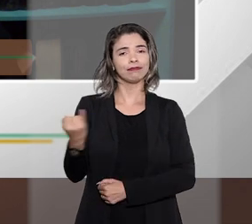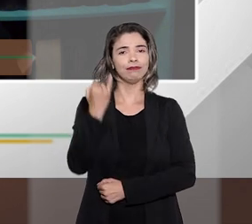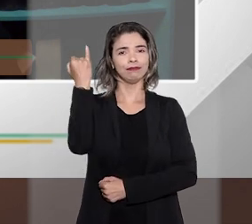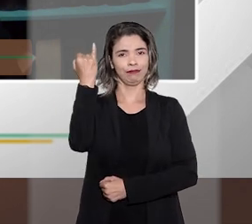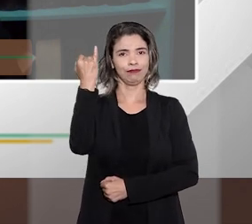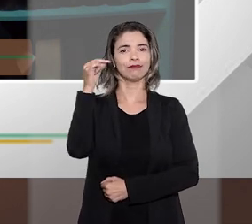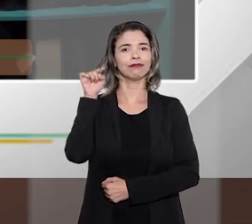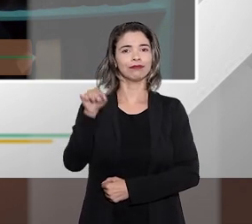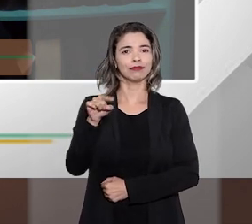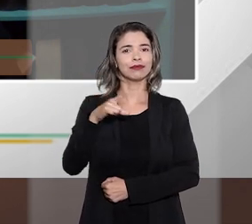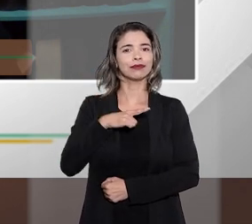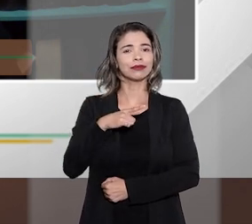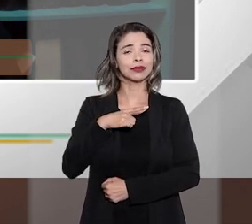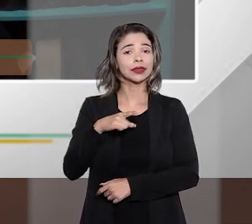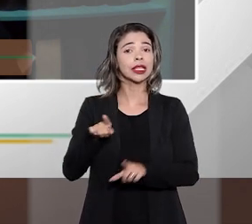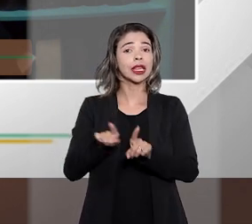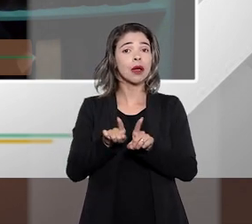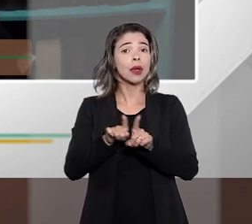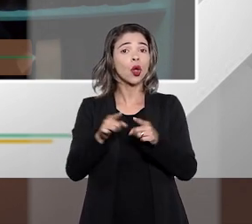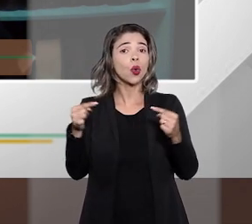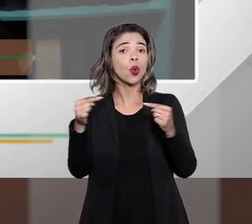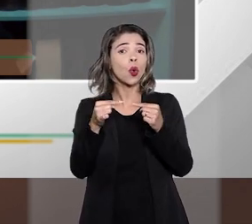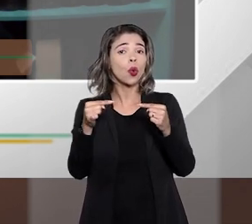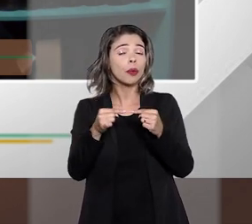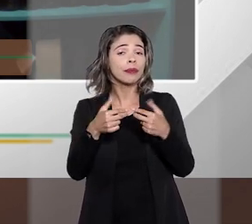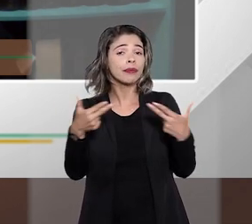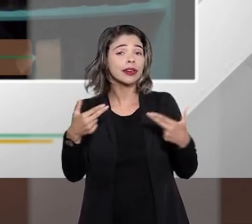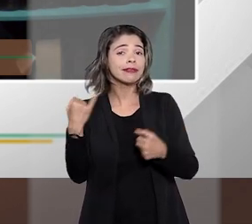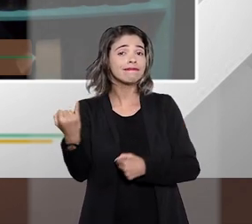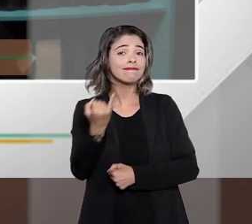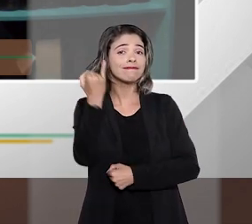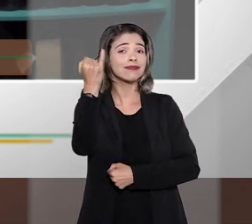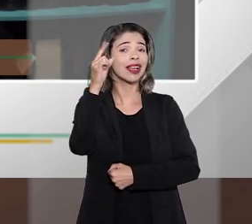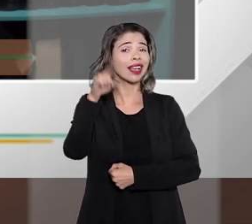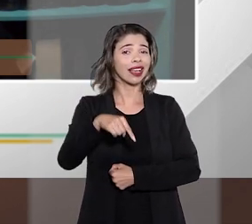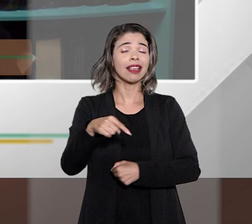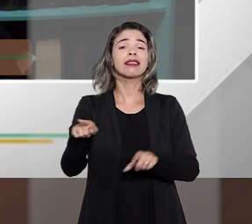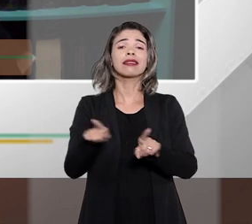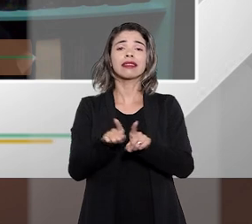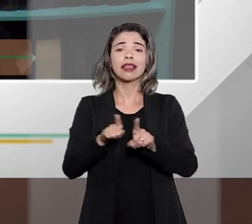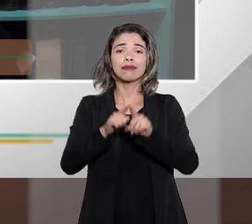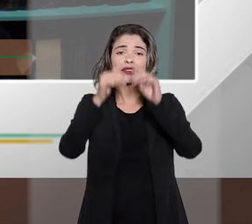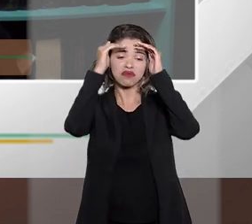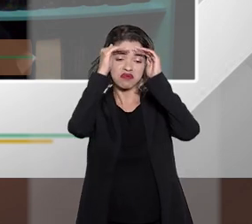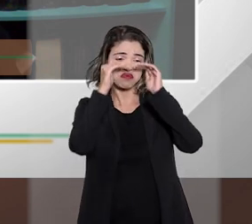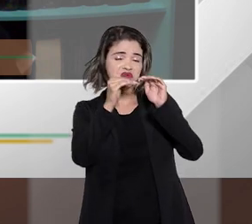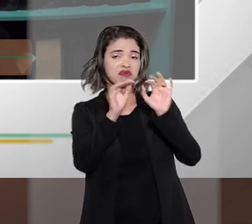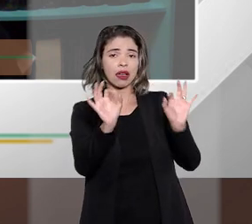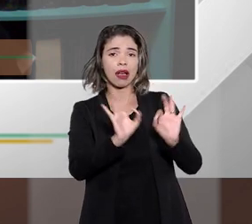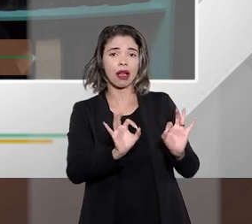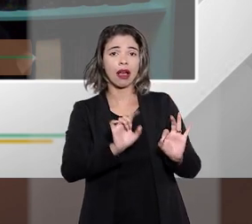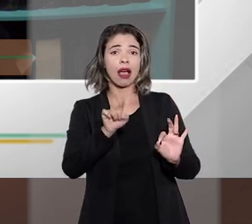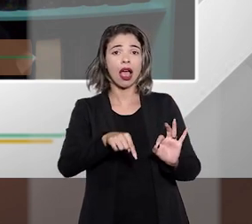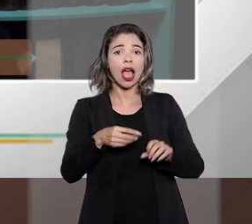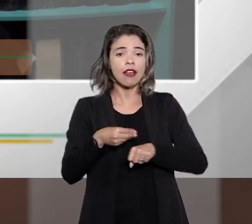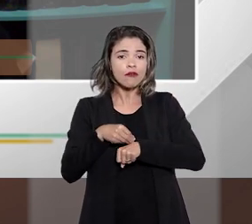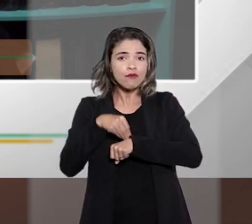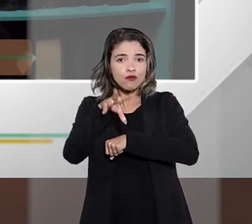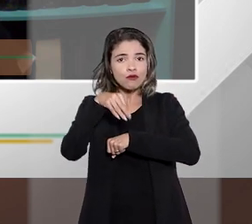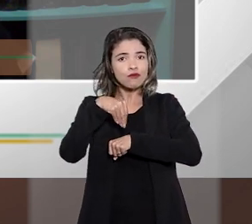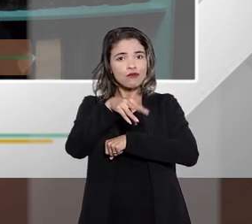informação e que tem a ver até com algo que também é extremamente descumprido que é dar conhecimento ao